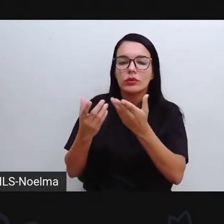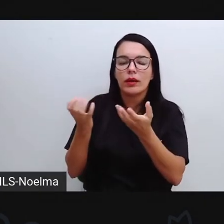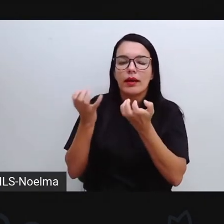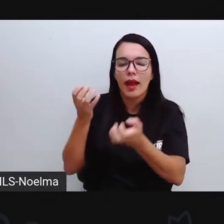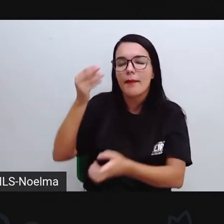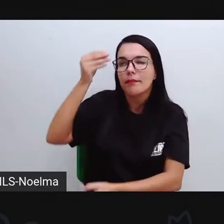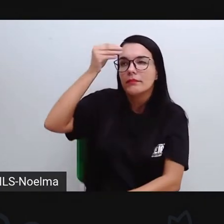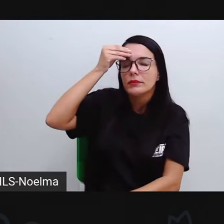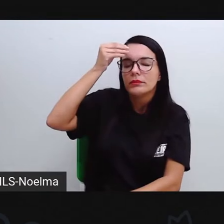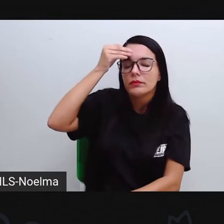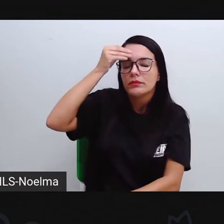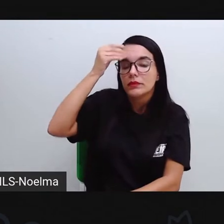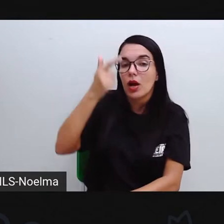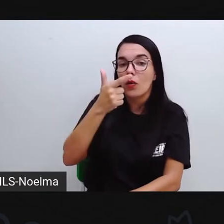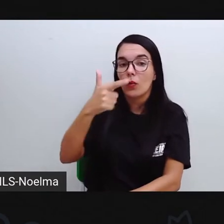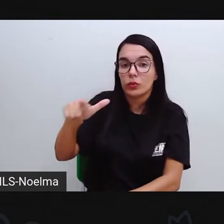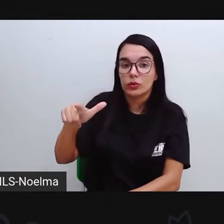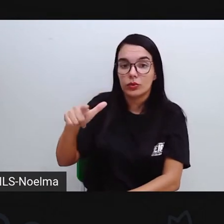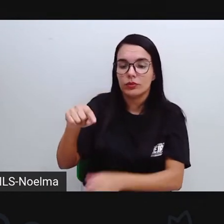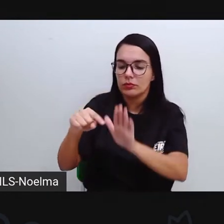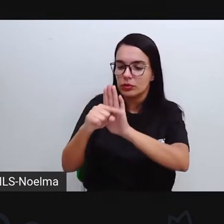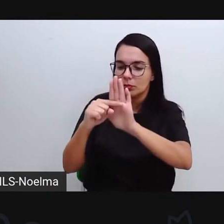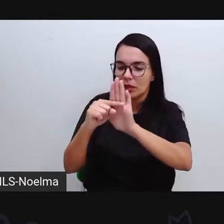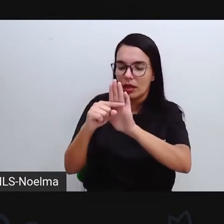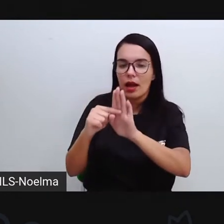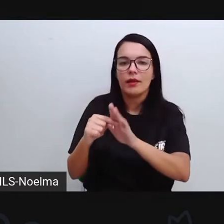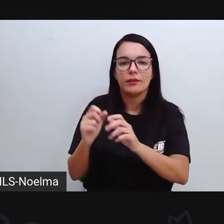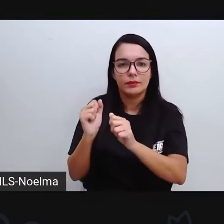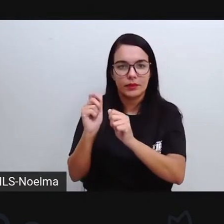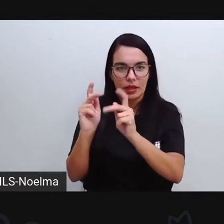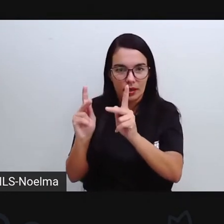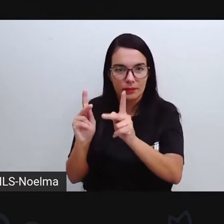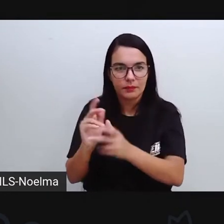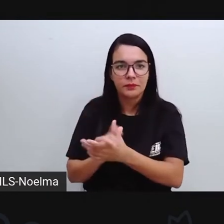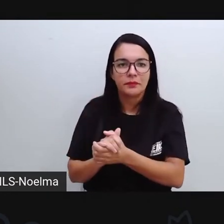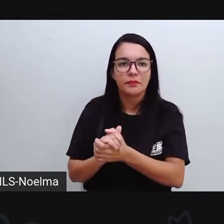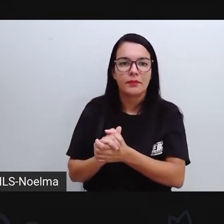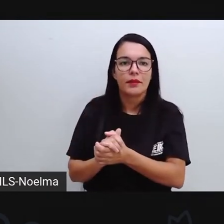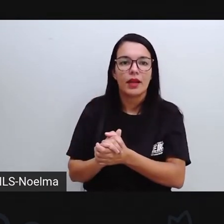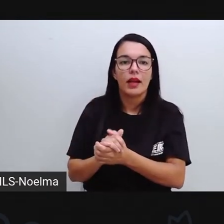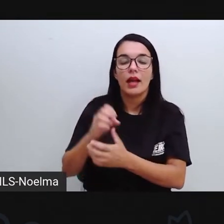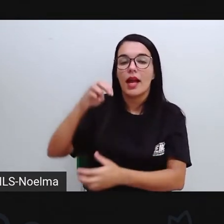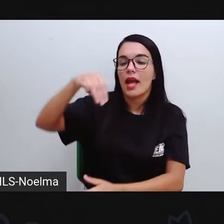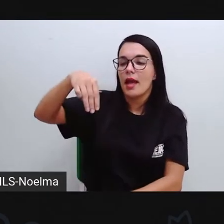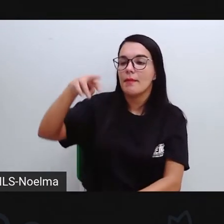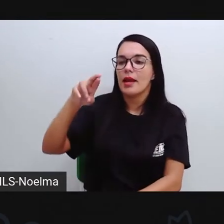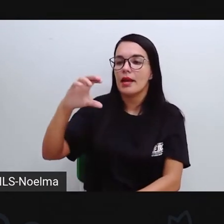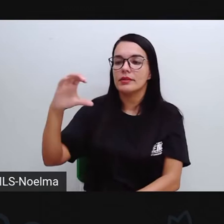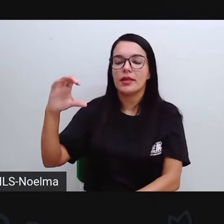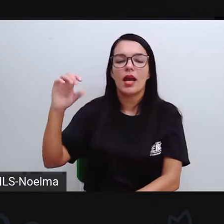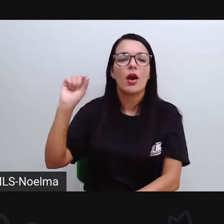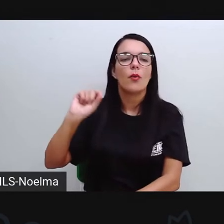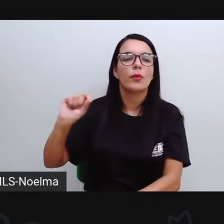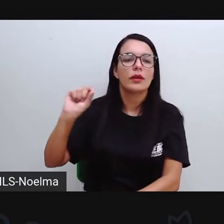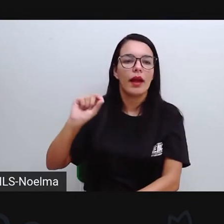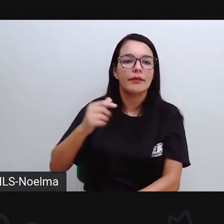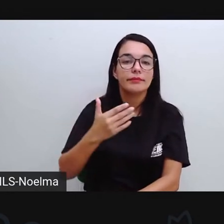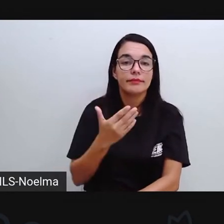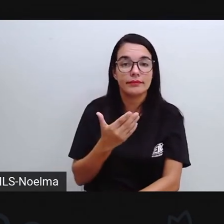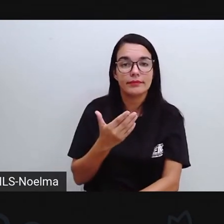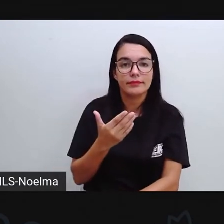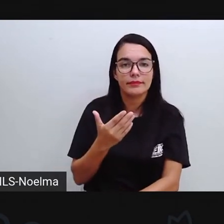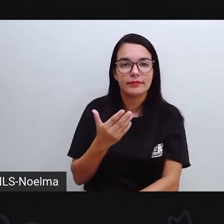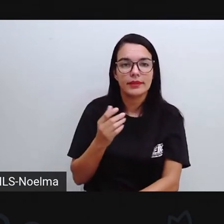a gente possa diminuir aí por outro numeral. Certo? E essa tecla aqui, M-R-C, é a tecla